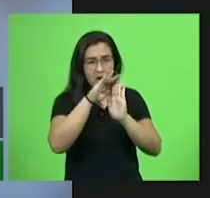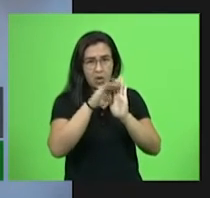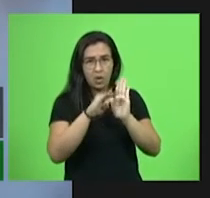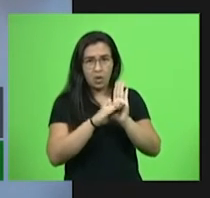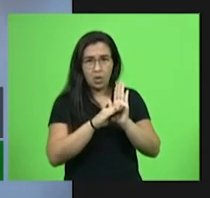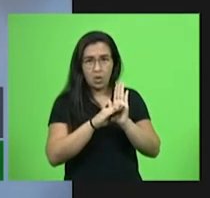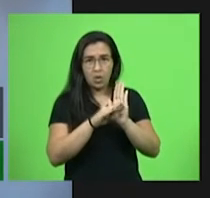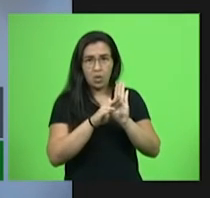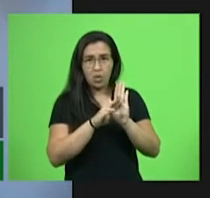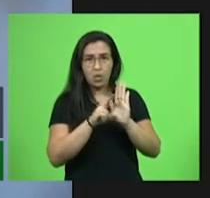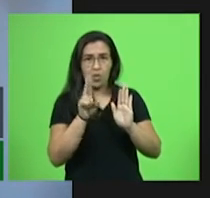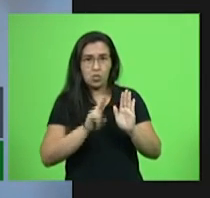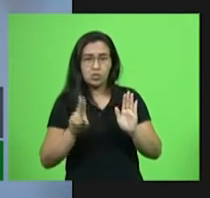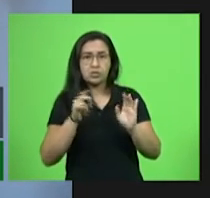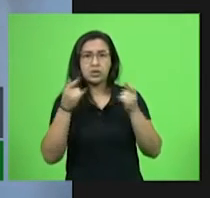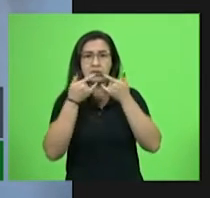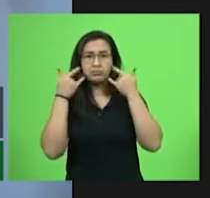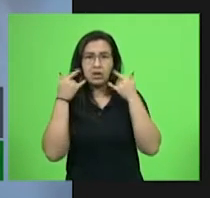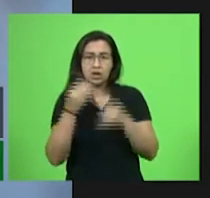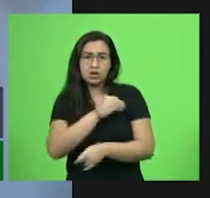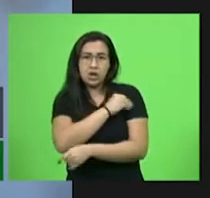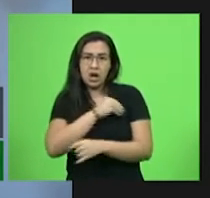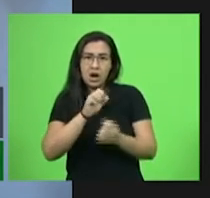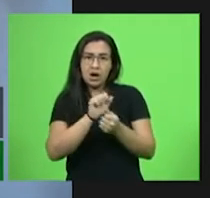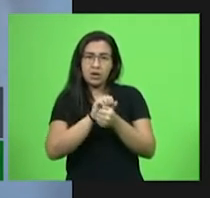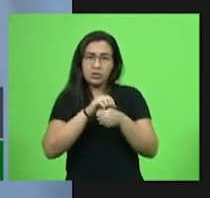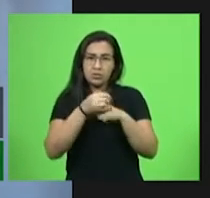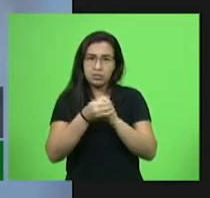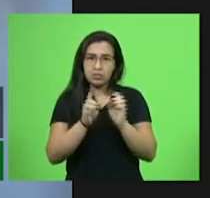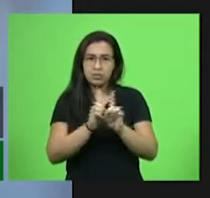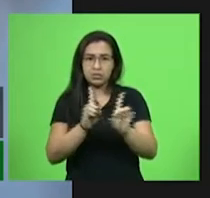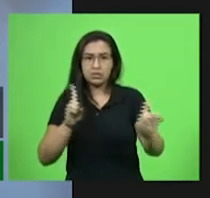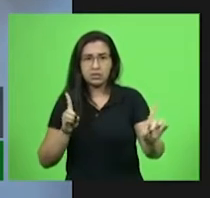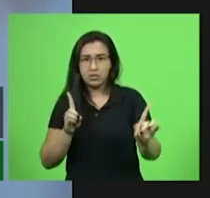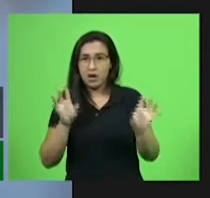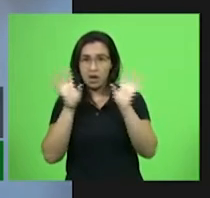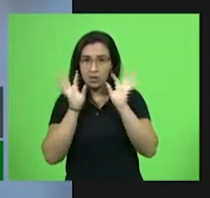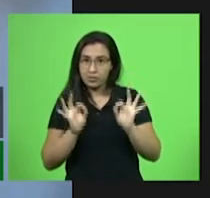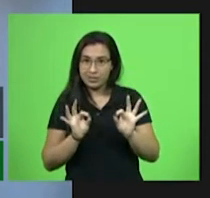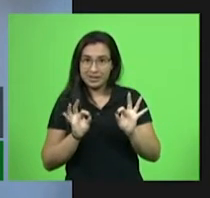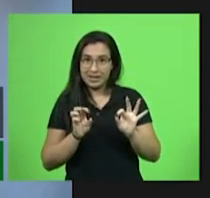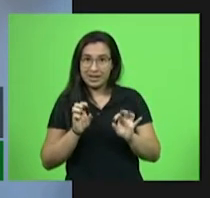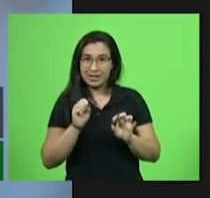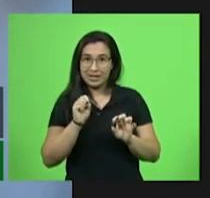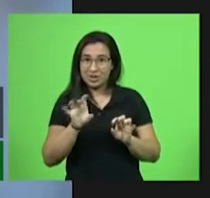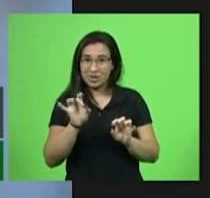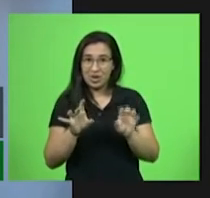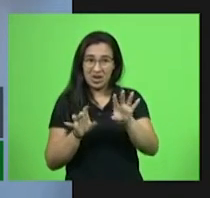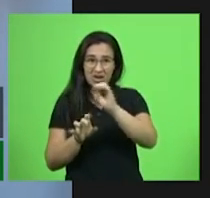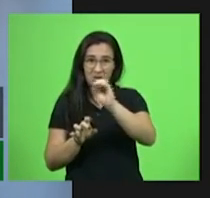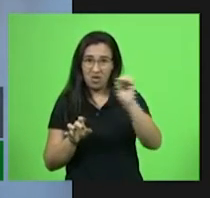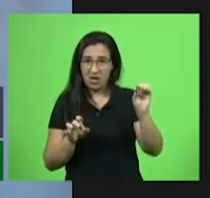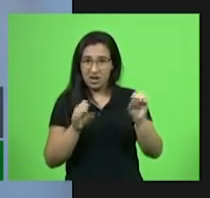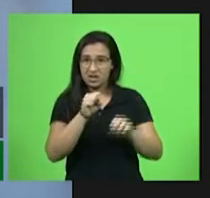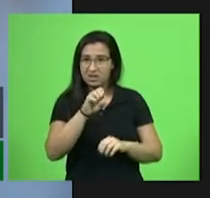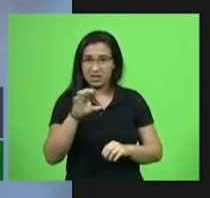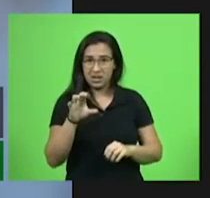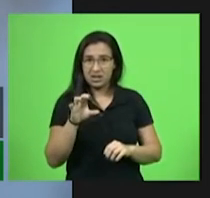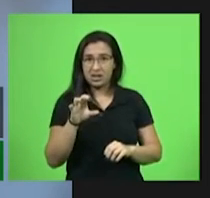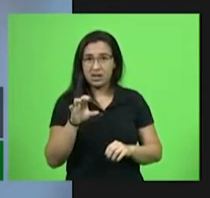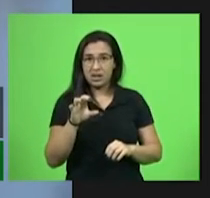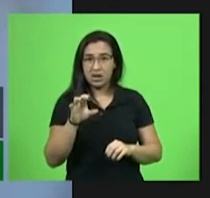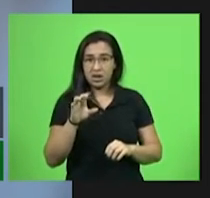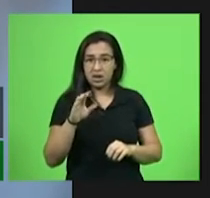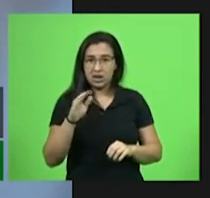temos que seguir, eu não sei se não será só o Oeste de Santa Catarina, mas daqui a